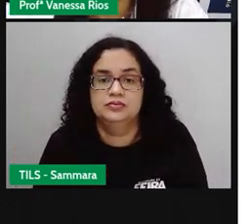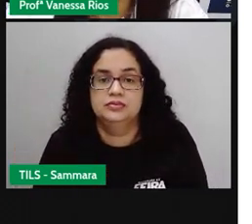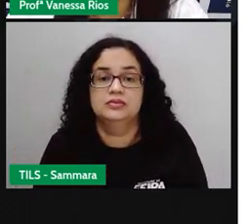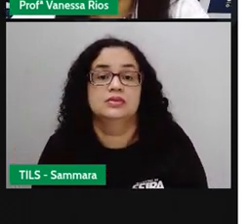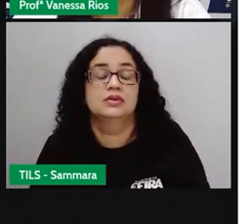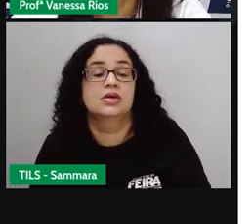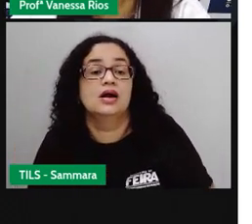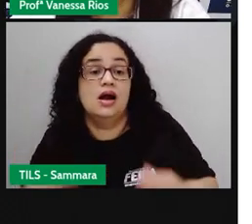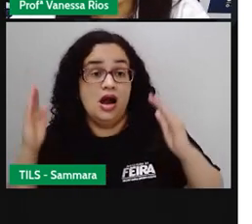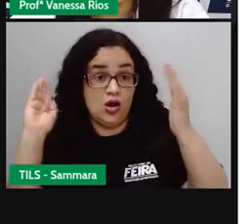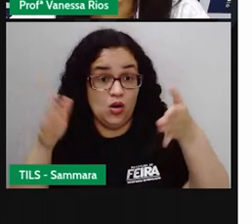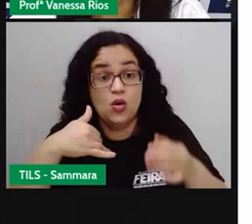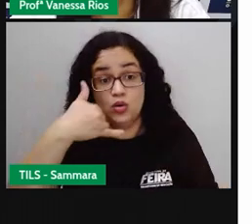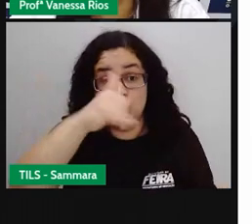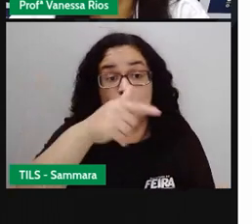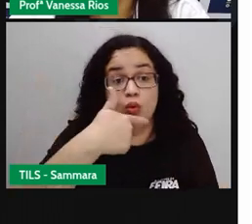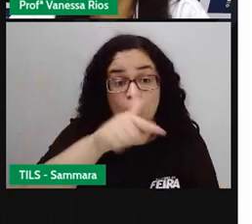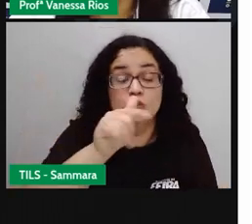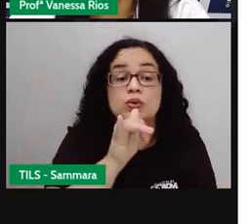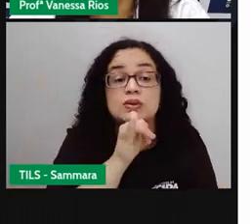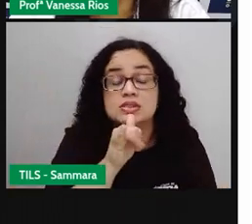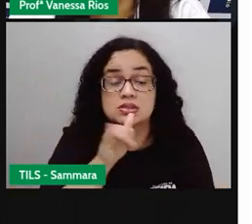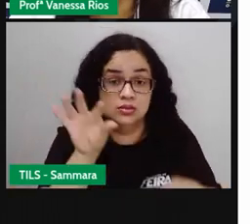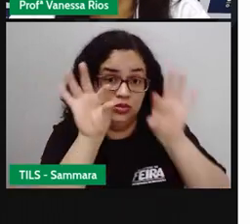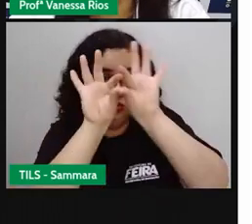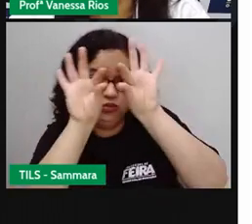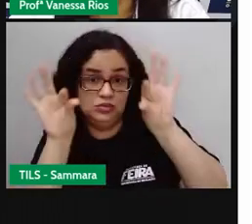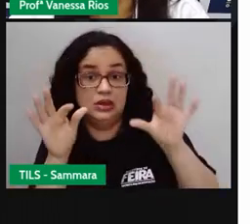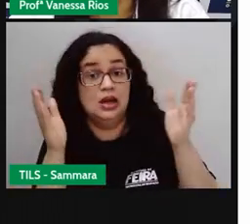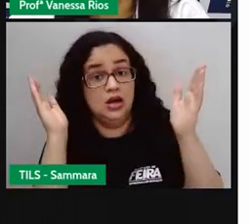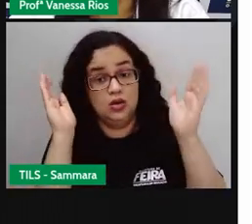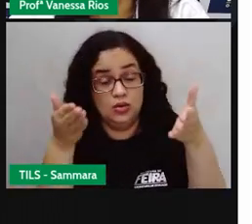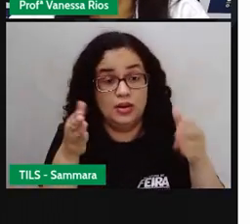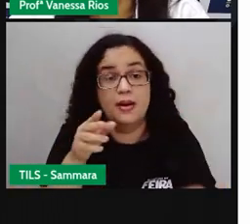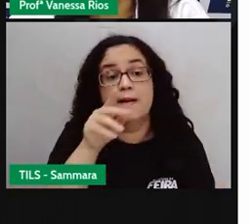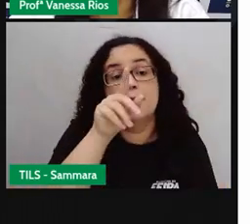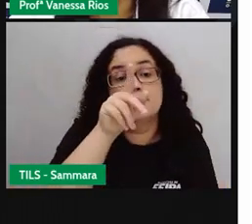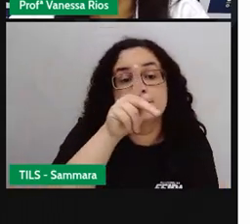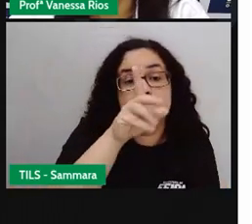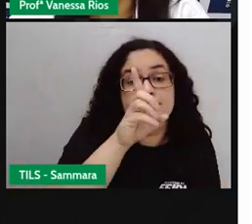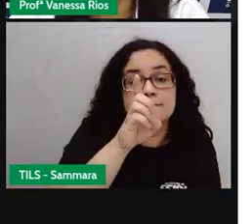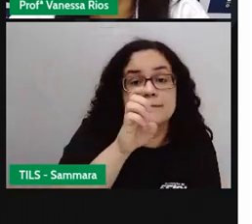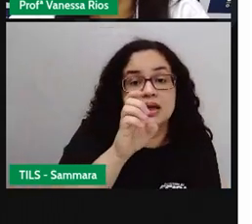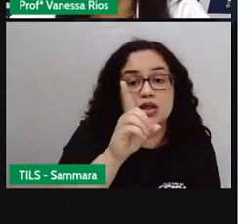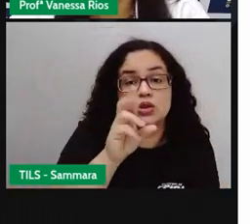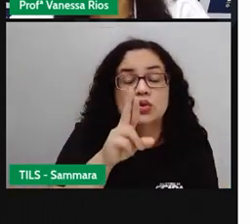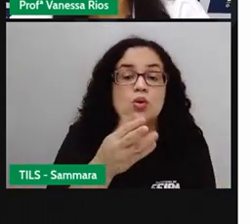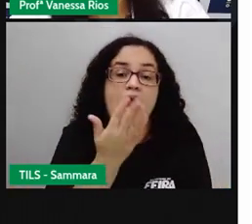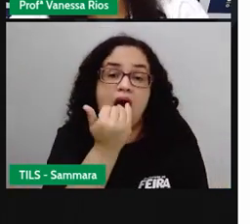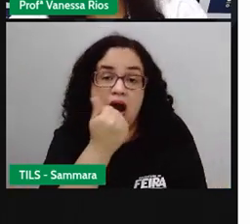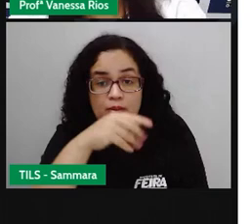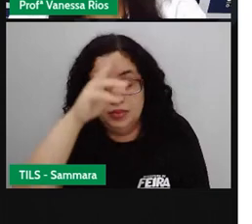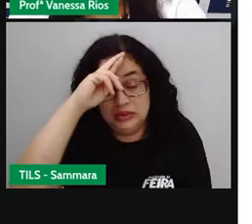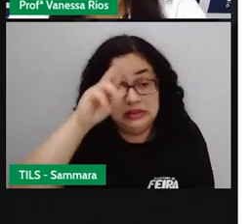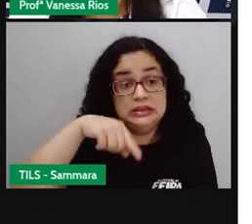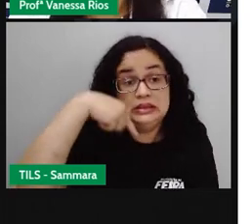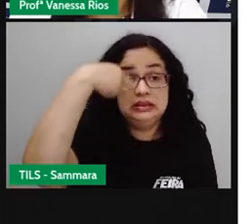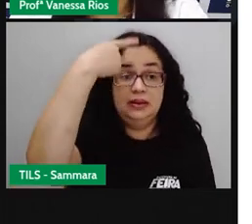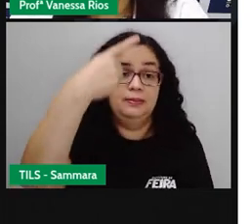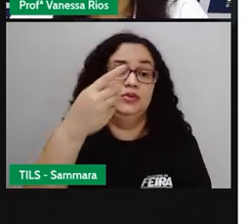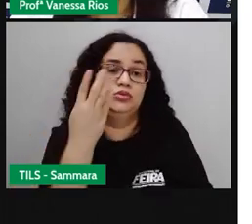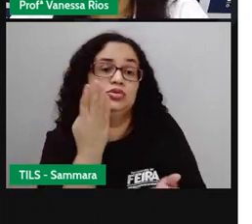E aí, agora, outro exemplo de frase, ó, neste momento, Pedro almoça e mais tarde